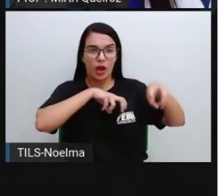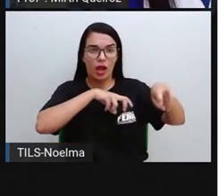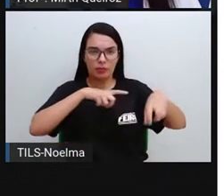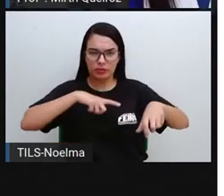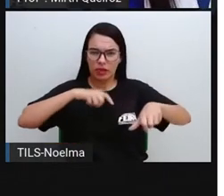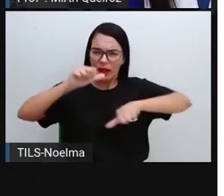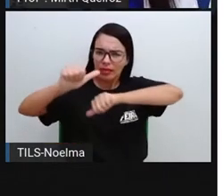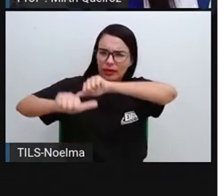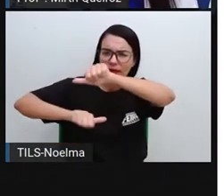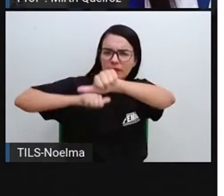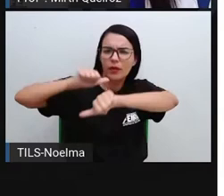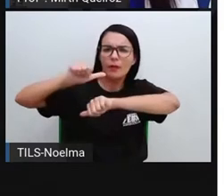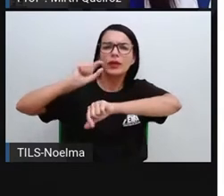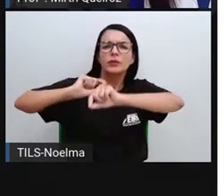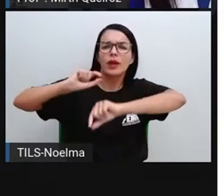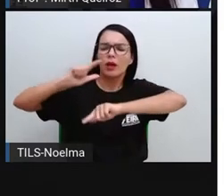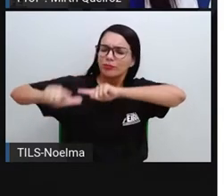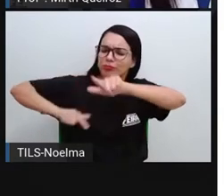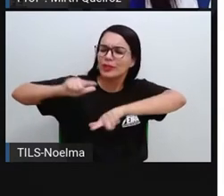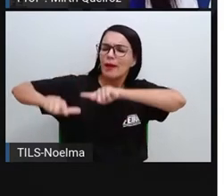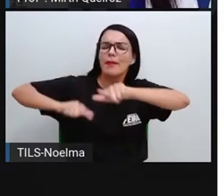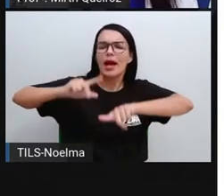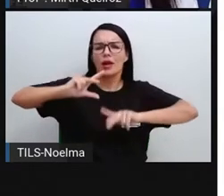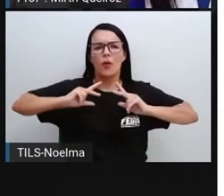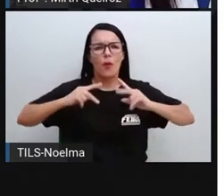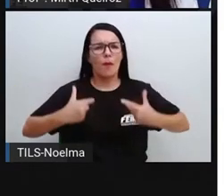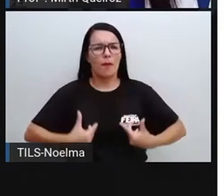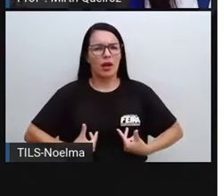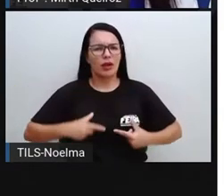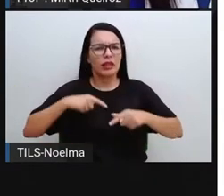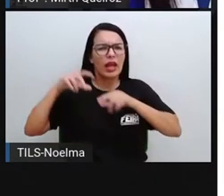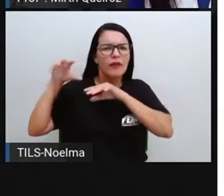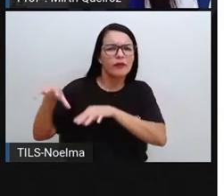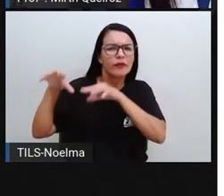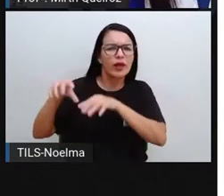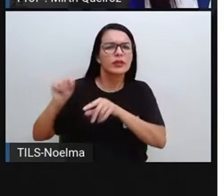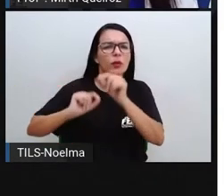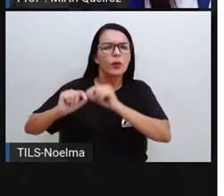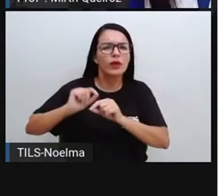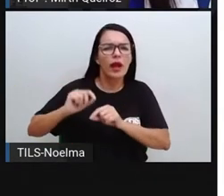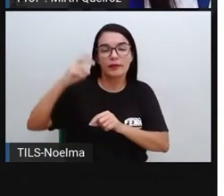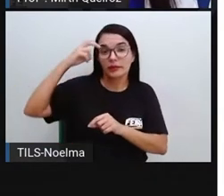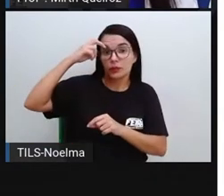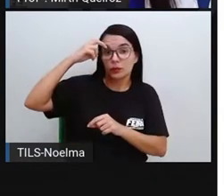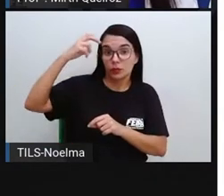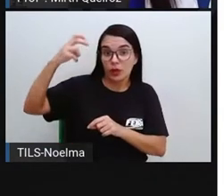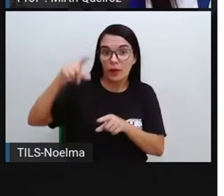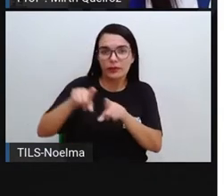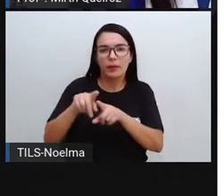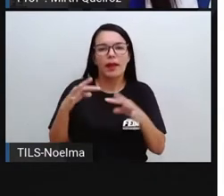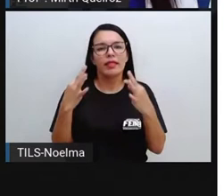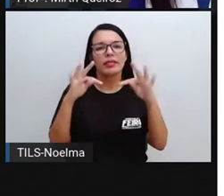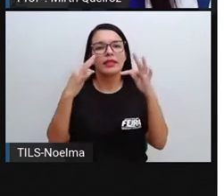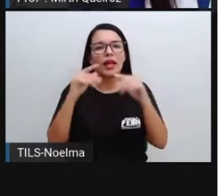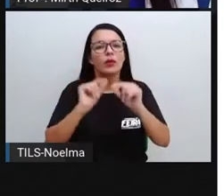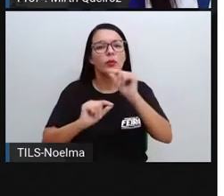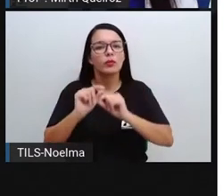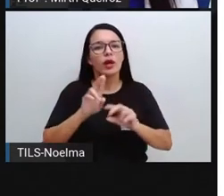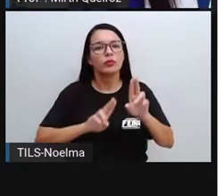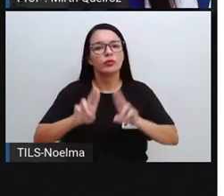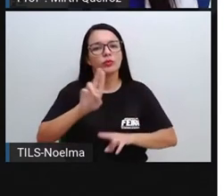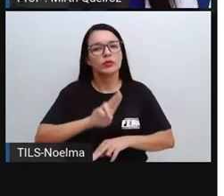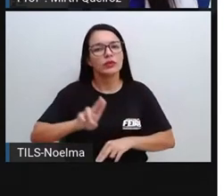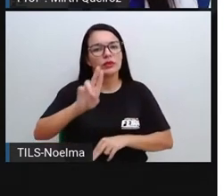por meio do trabalho humano e influenciada por aspectos culturais e pela técnica utilizada na produção e